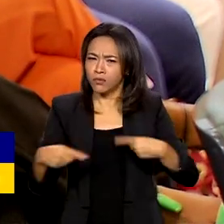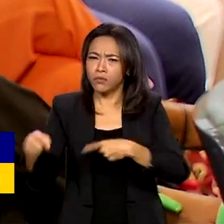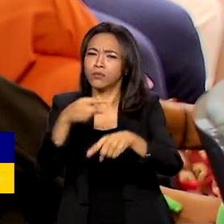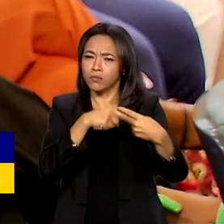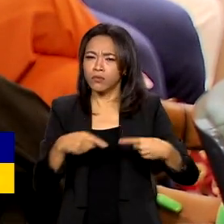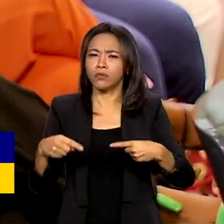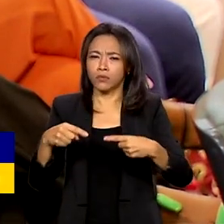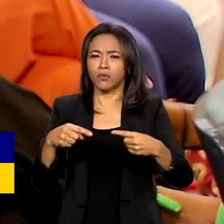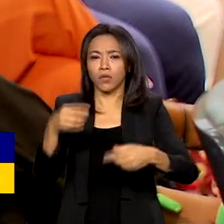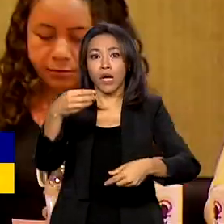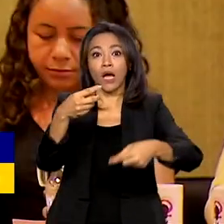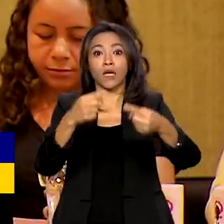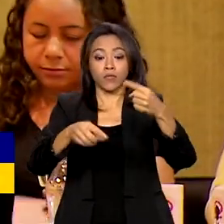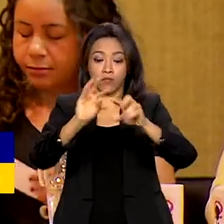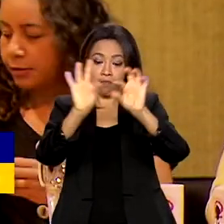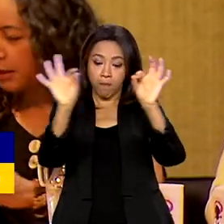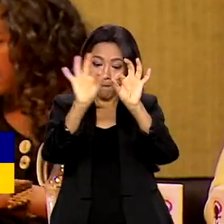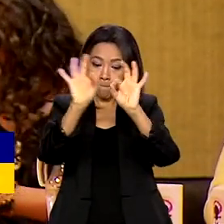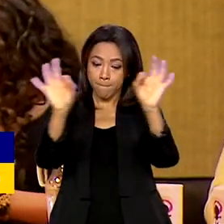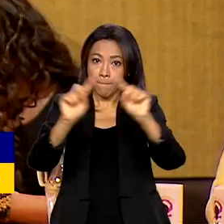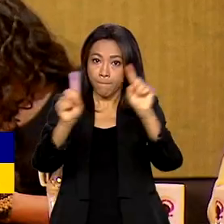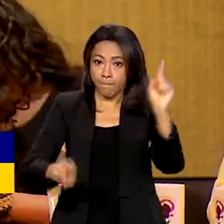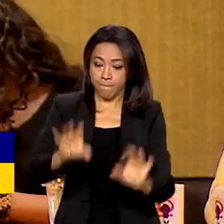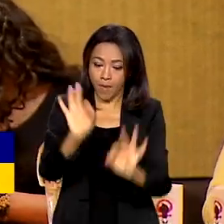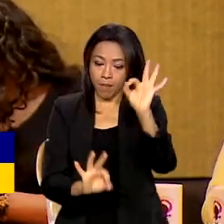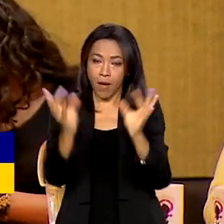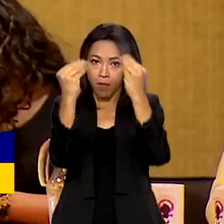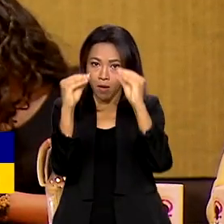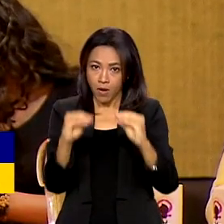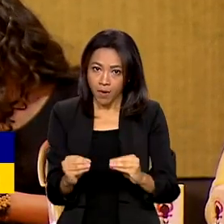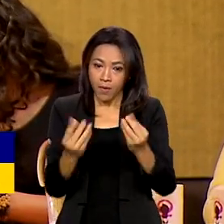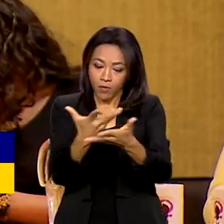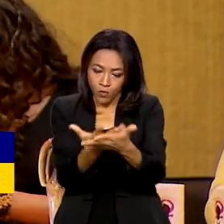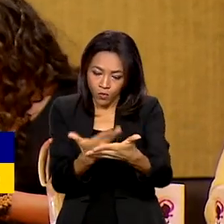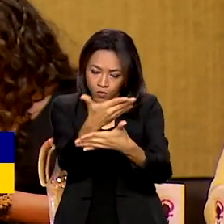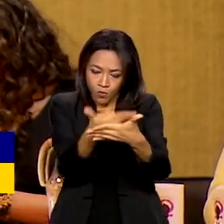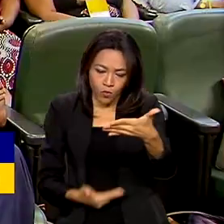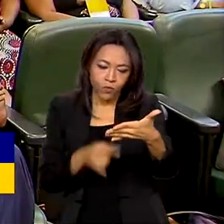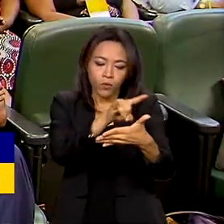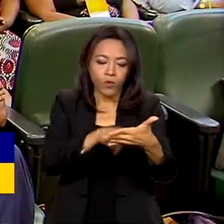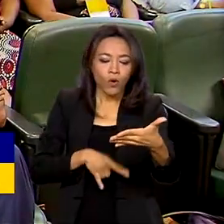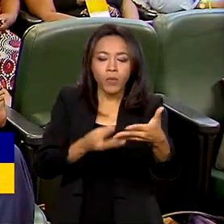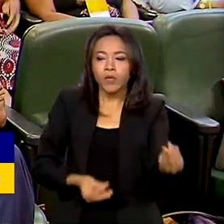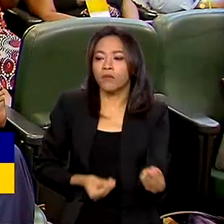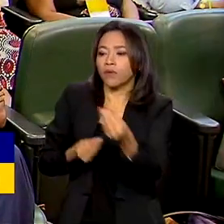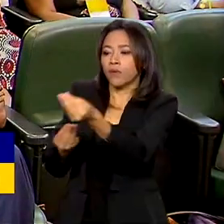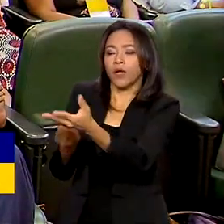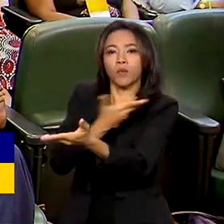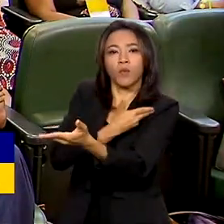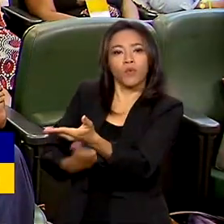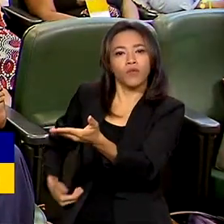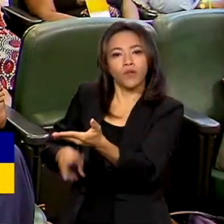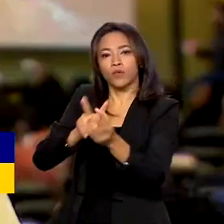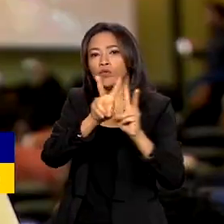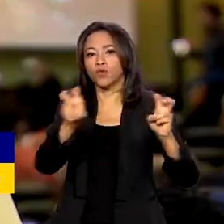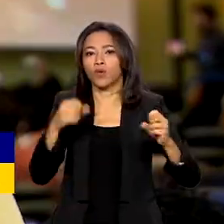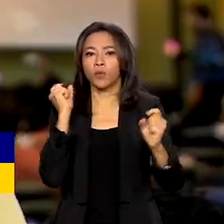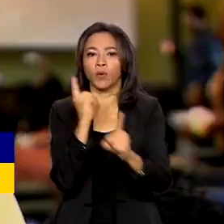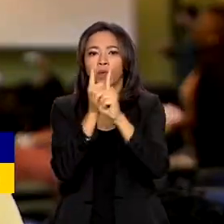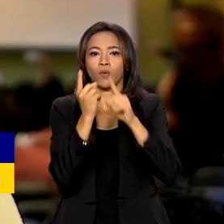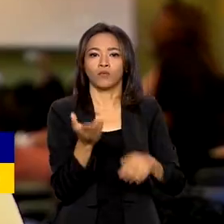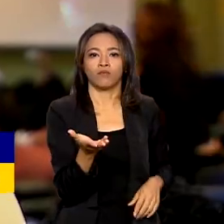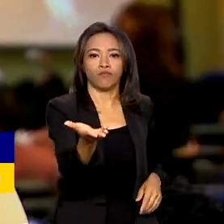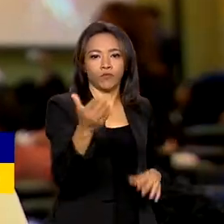nacional de mulheres quilombolas, será entregue ao governo federal um documento com reivindicações do movimento. A